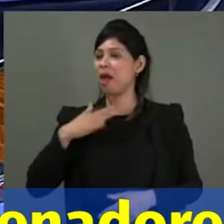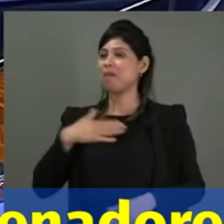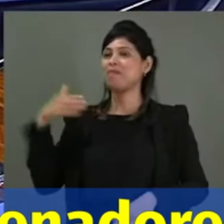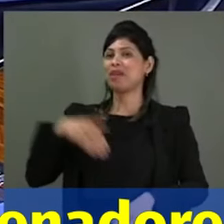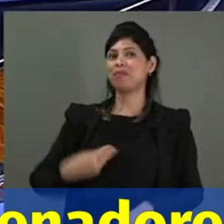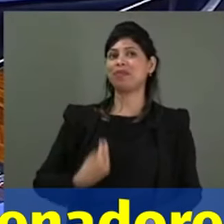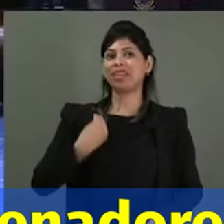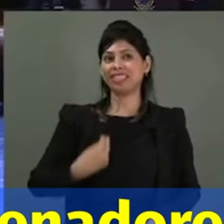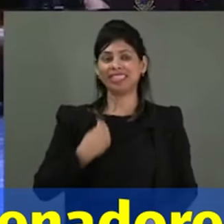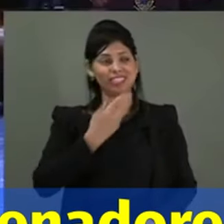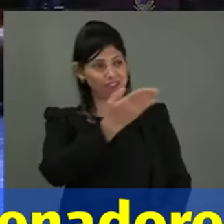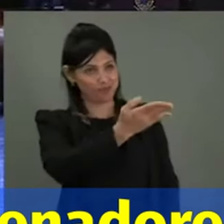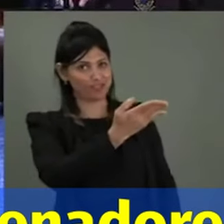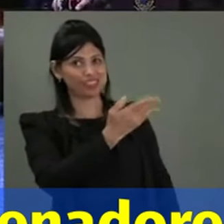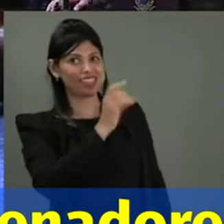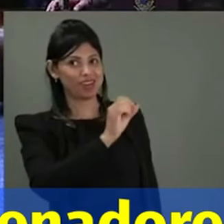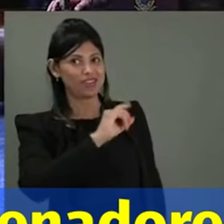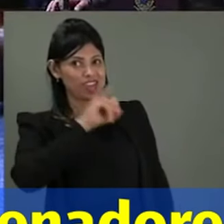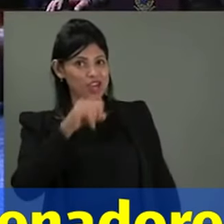Você é judeu sabra,